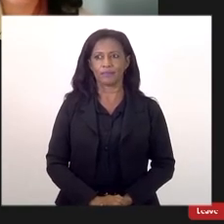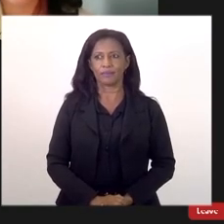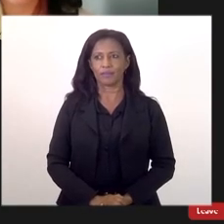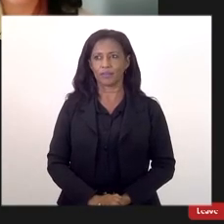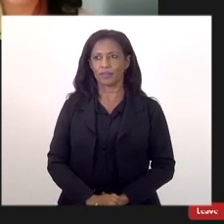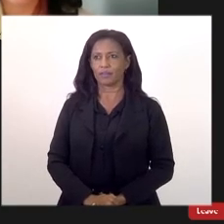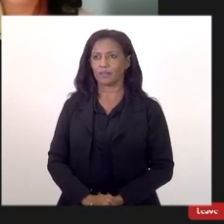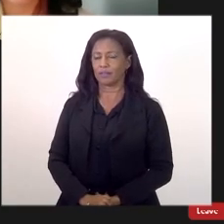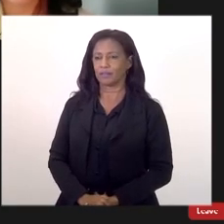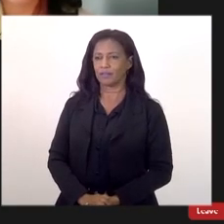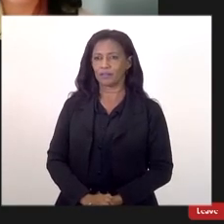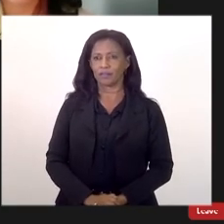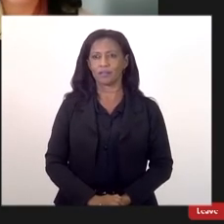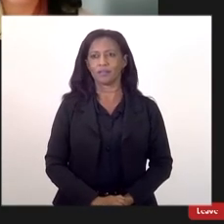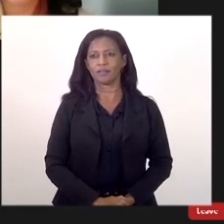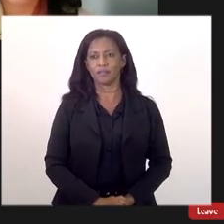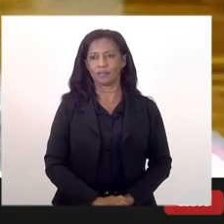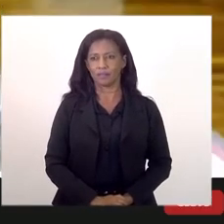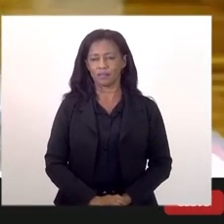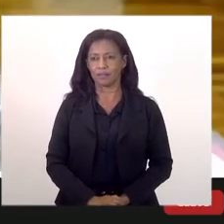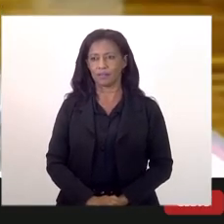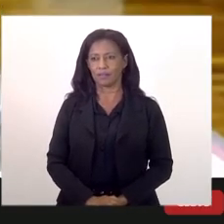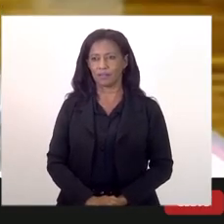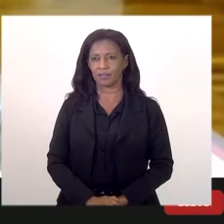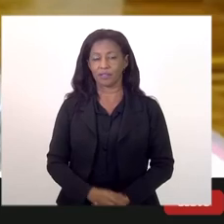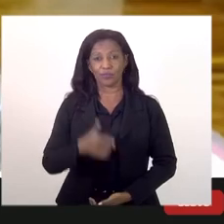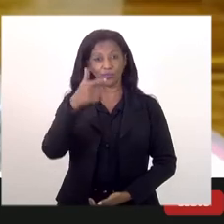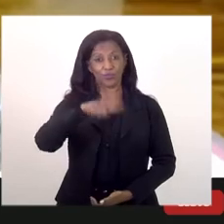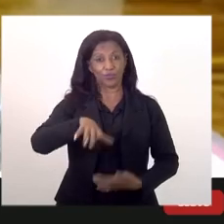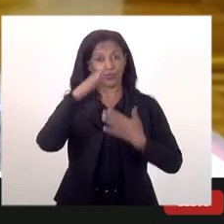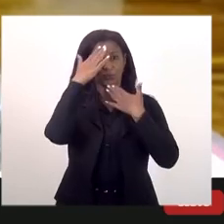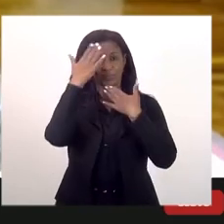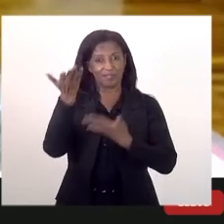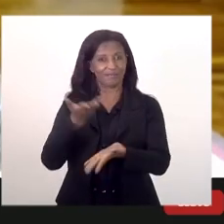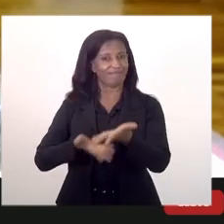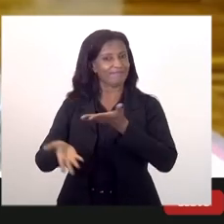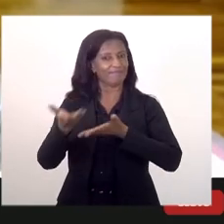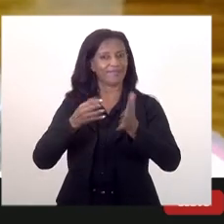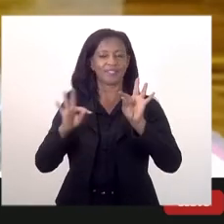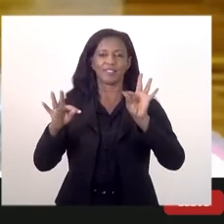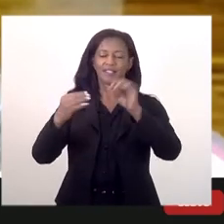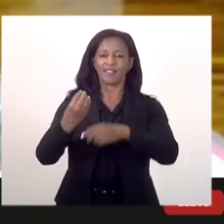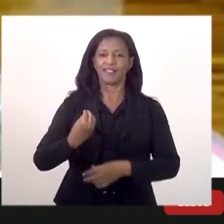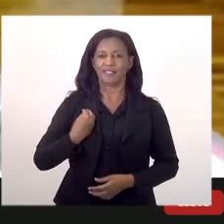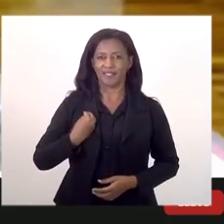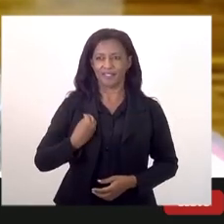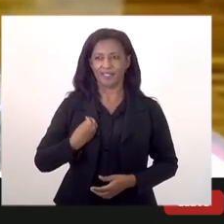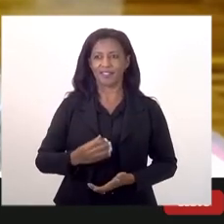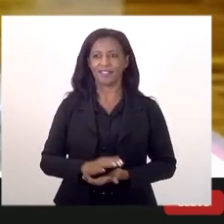obrigado Rafael mais uma vez agradecer a participação de todos a presença